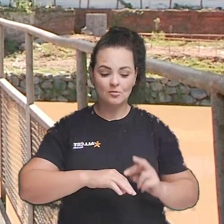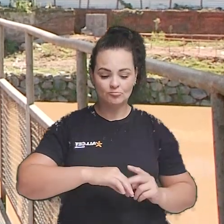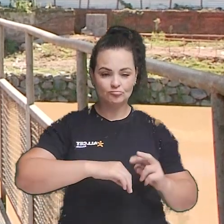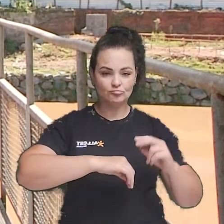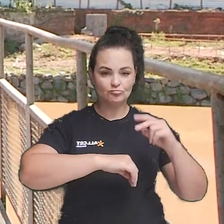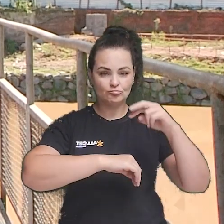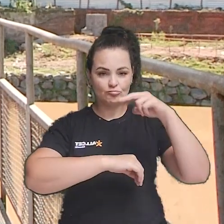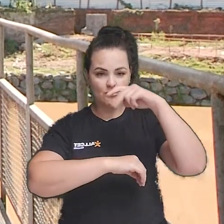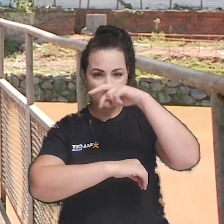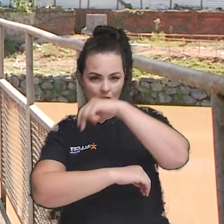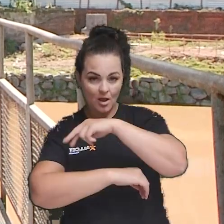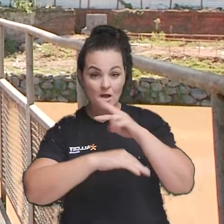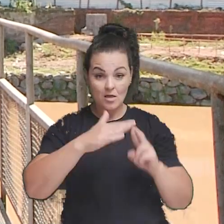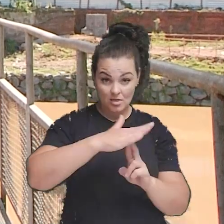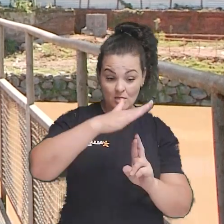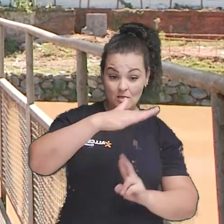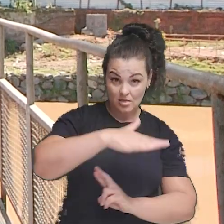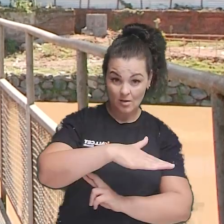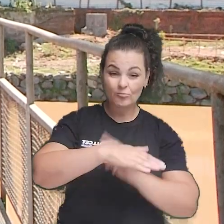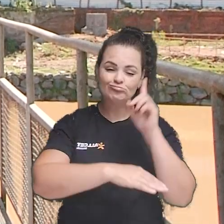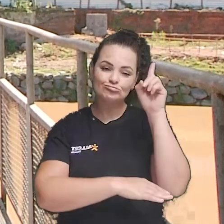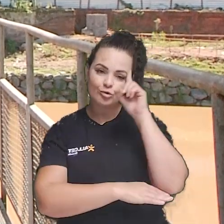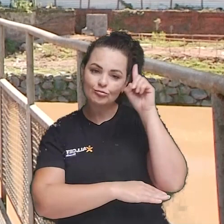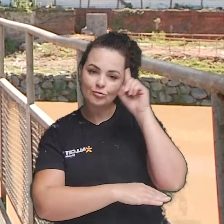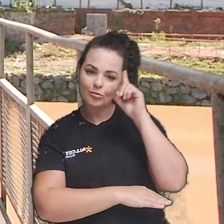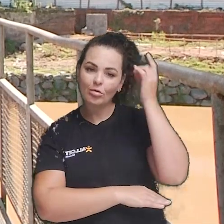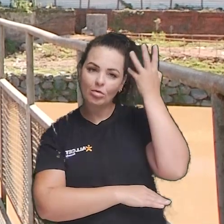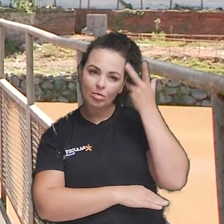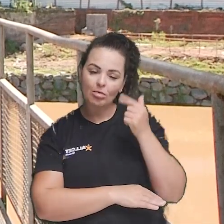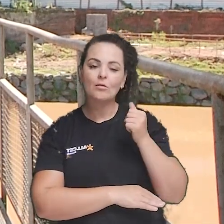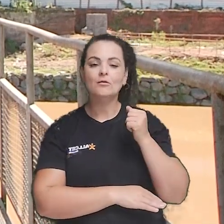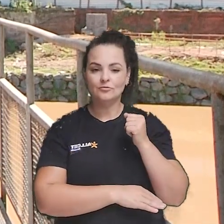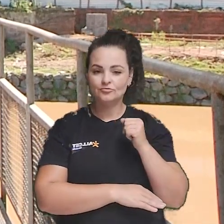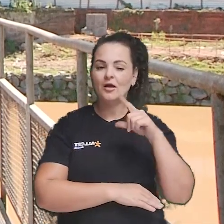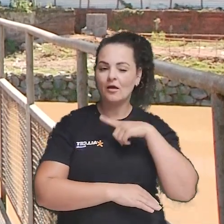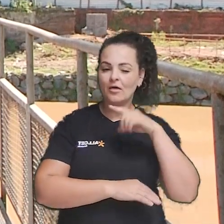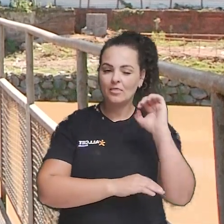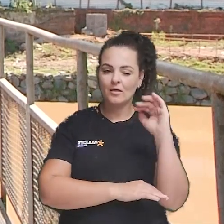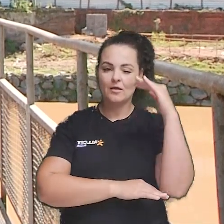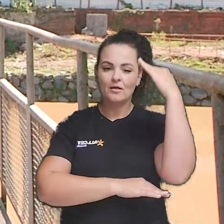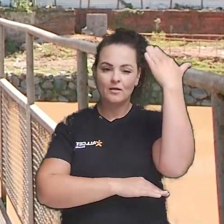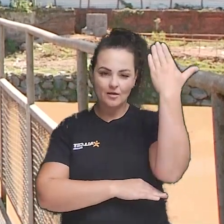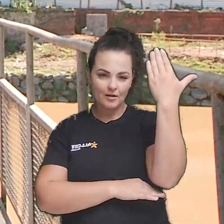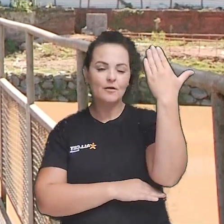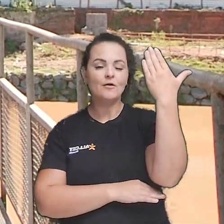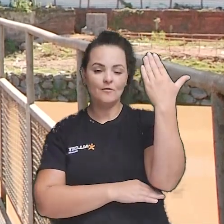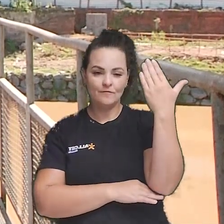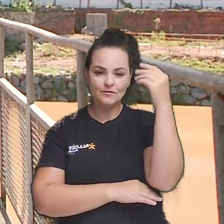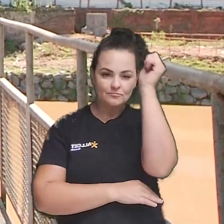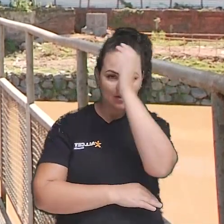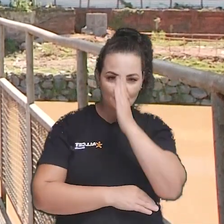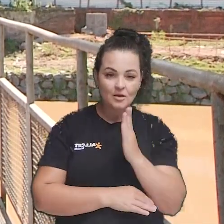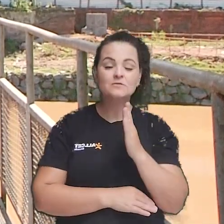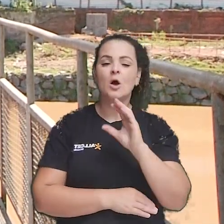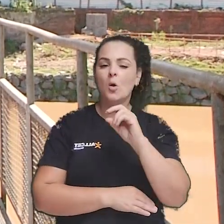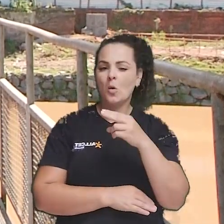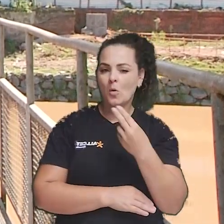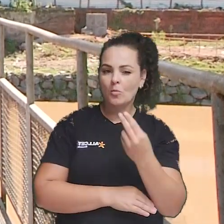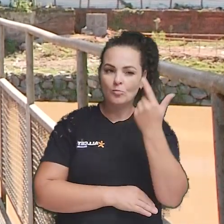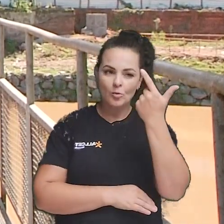e pedestres. Eles advertem que com a frequente utilização da ponte por diversas pessoas diariamente,